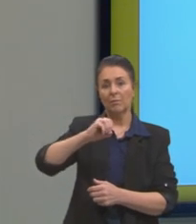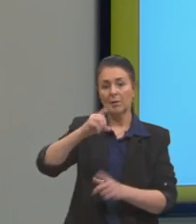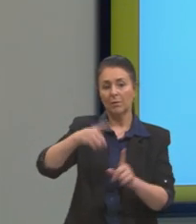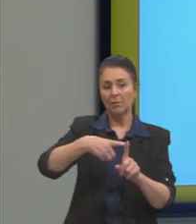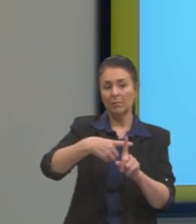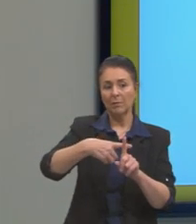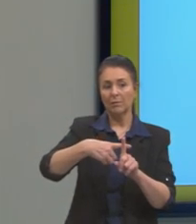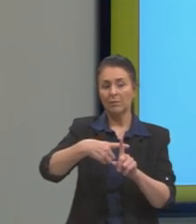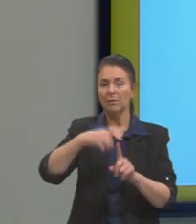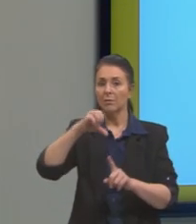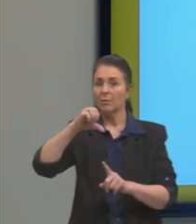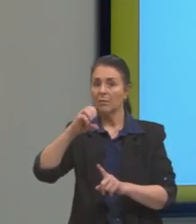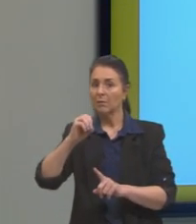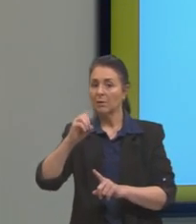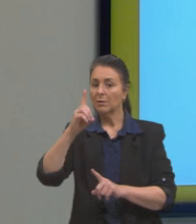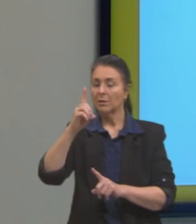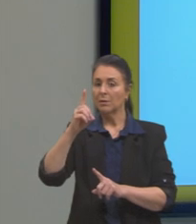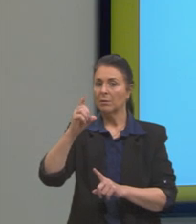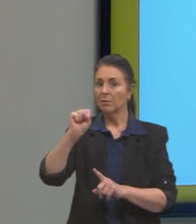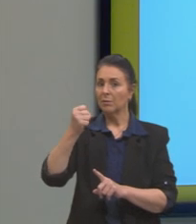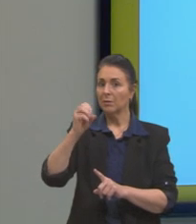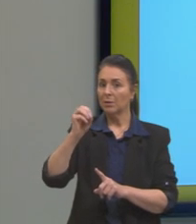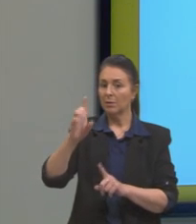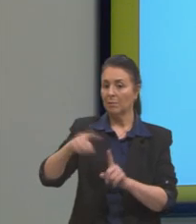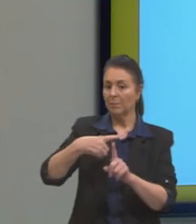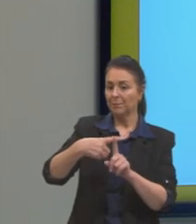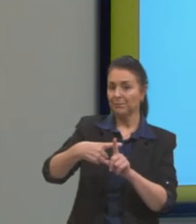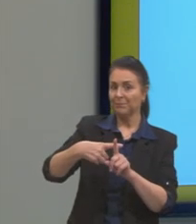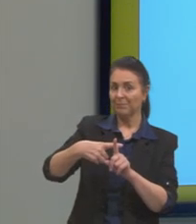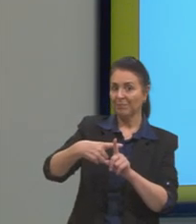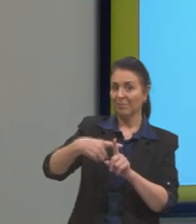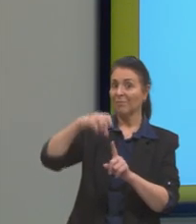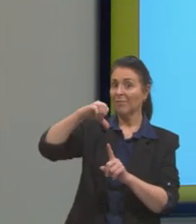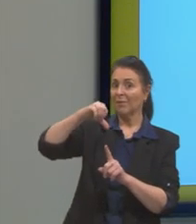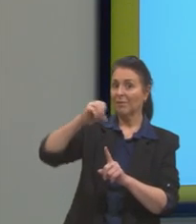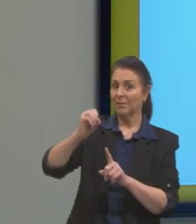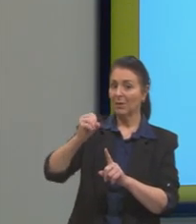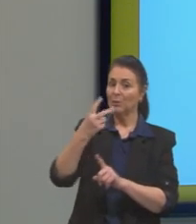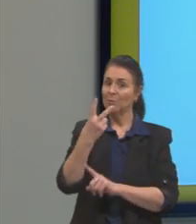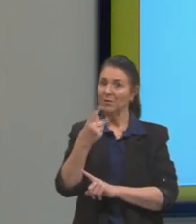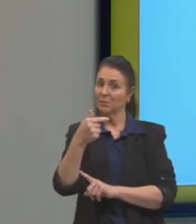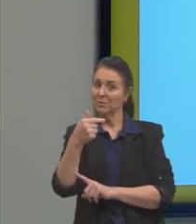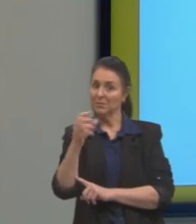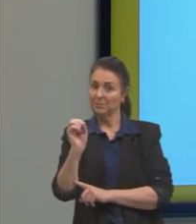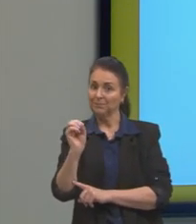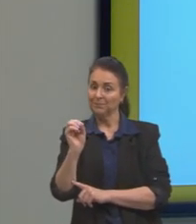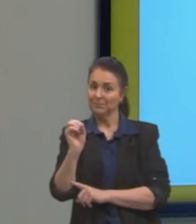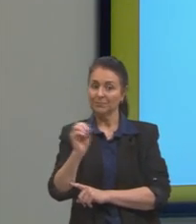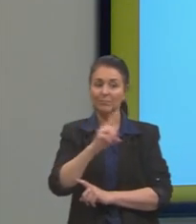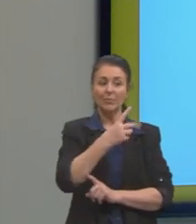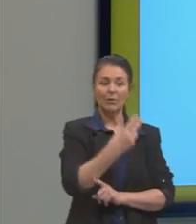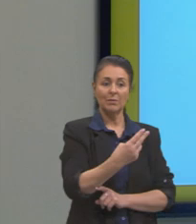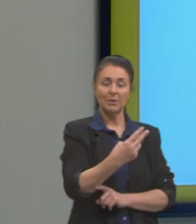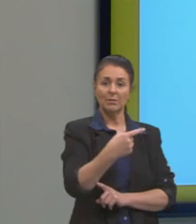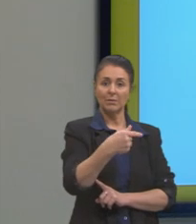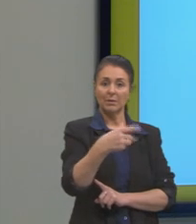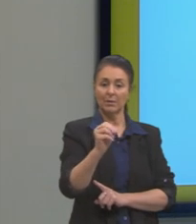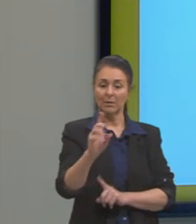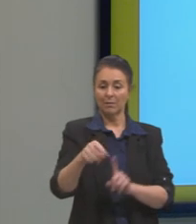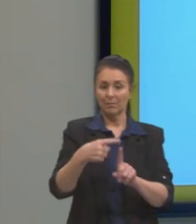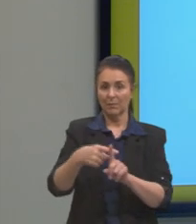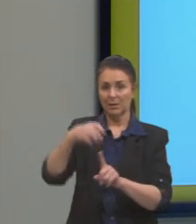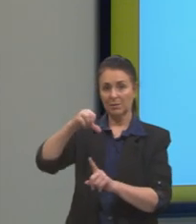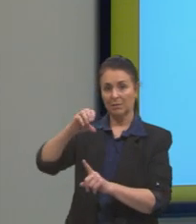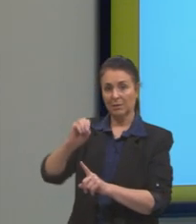180, 180 mais 90, vamos chegar a 270 graus. 270 graus mais 90,